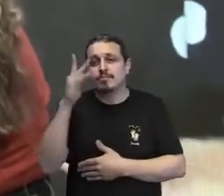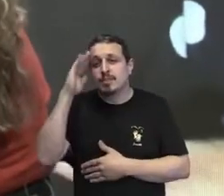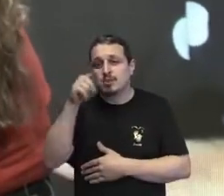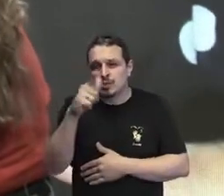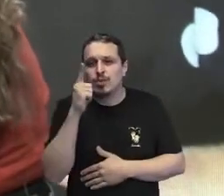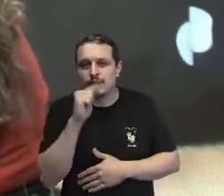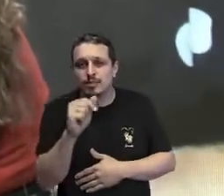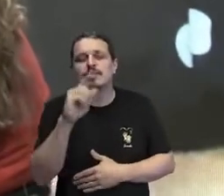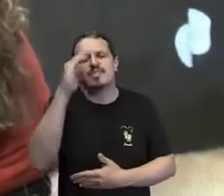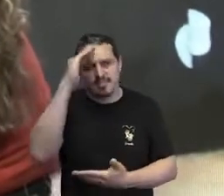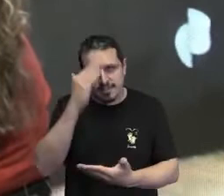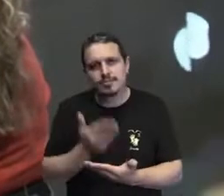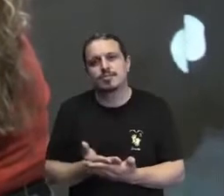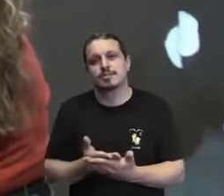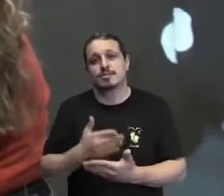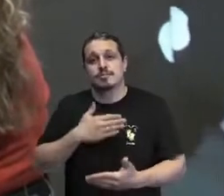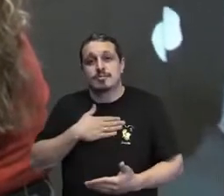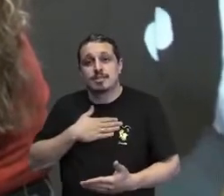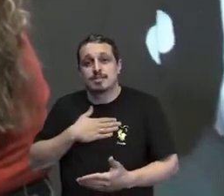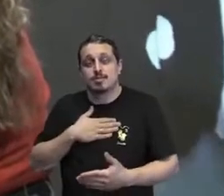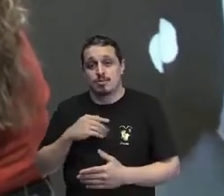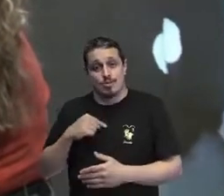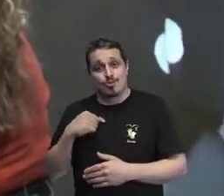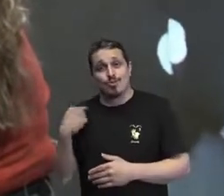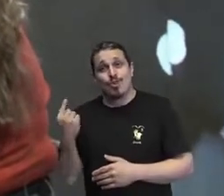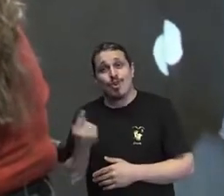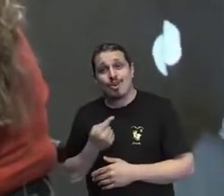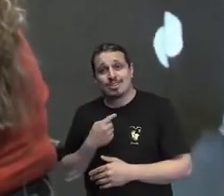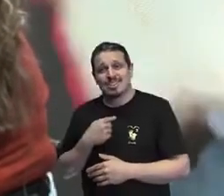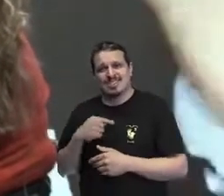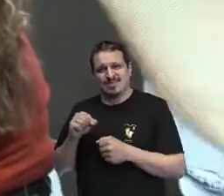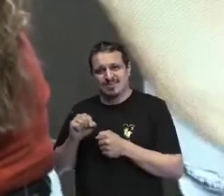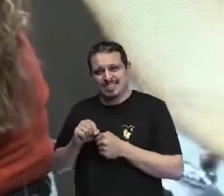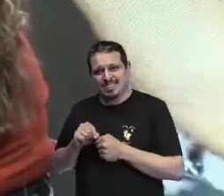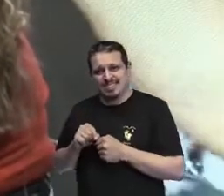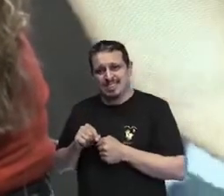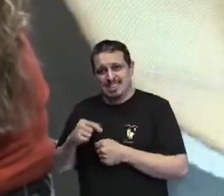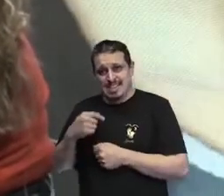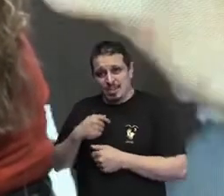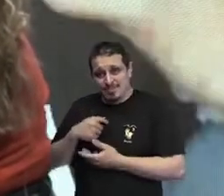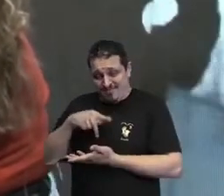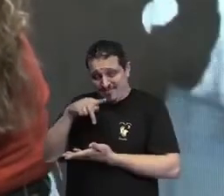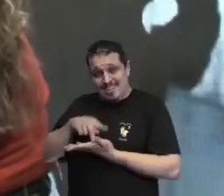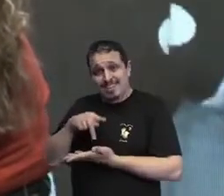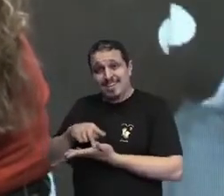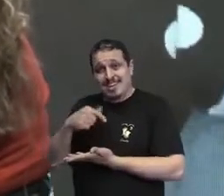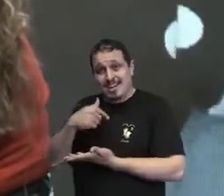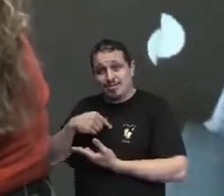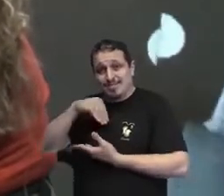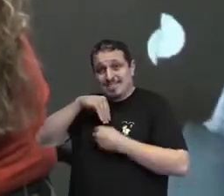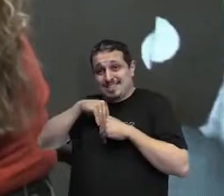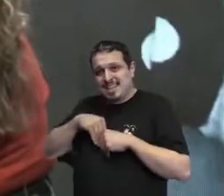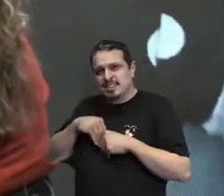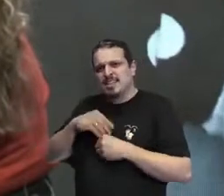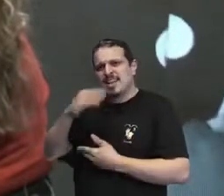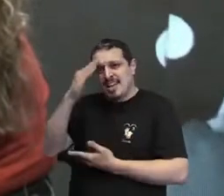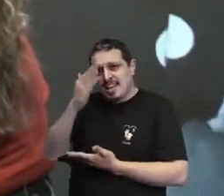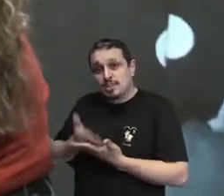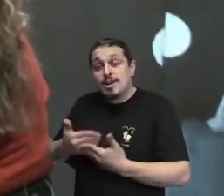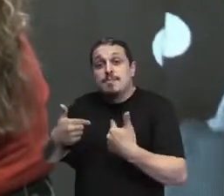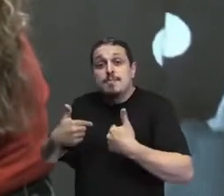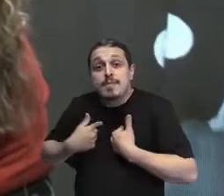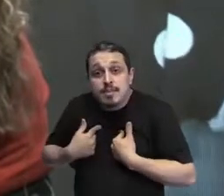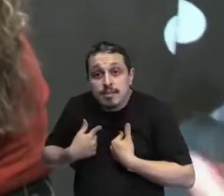acredita em nós mesmos, mesmo que tenha as outras pessoas de fora falando que a gente não é capaz, a gente é capaz,